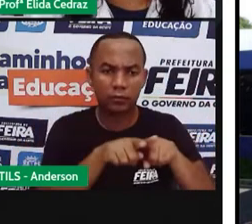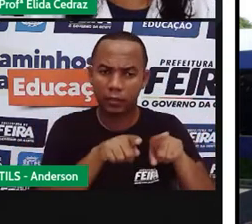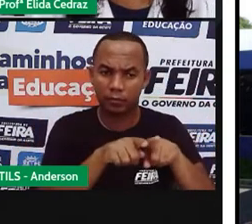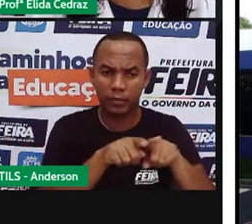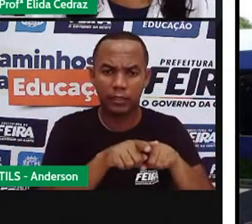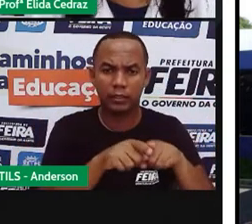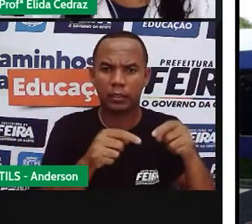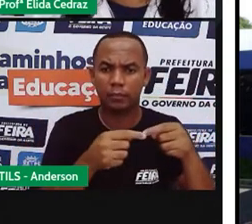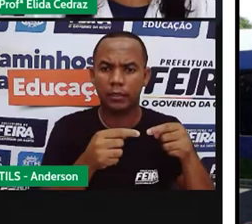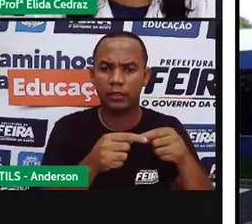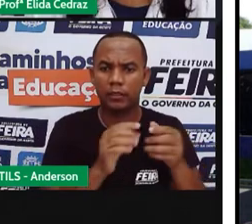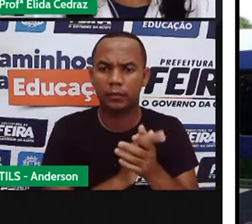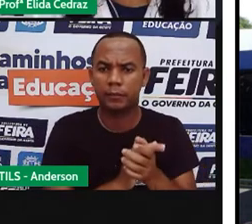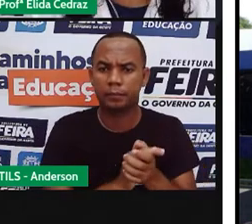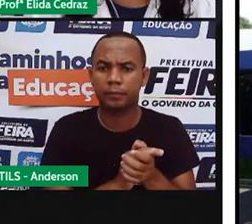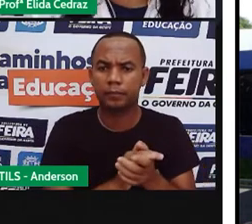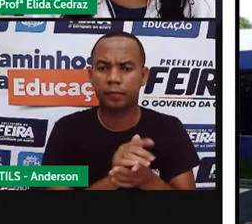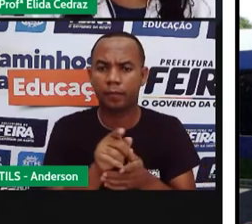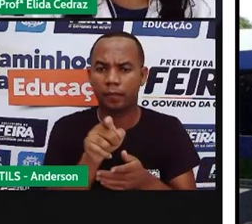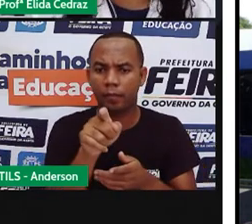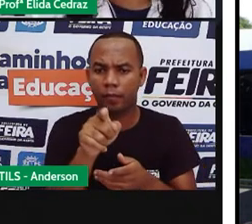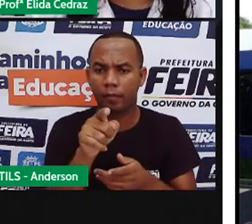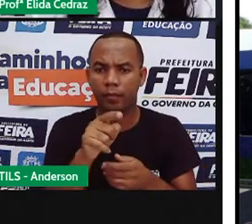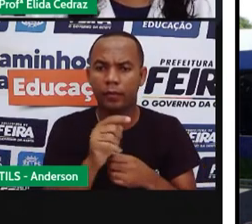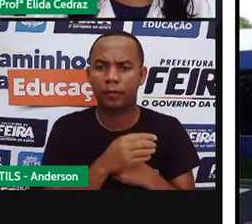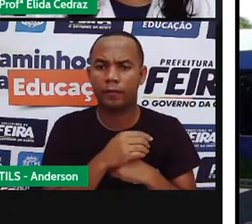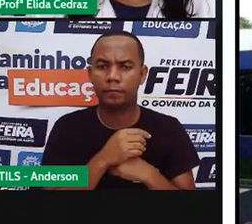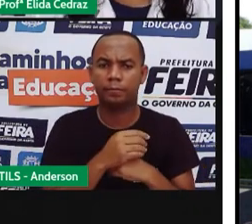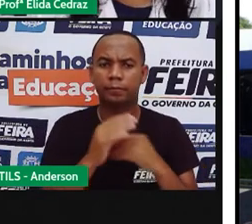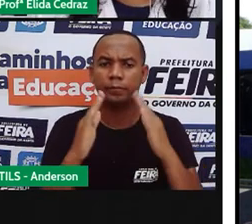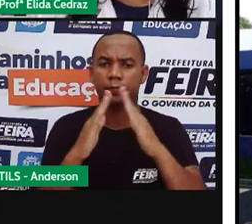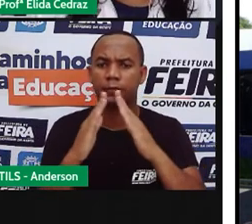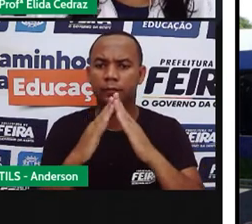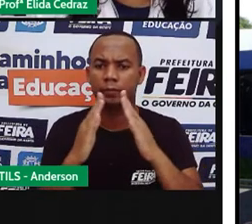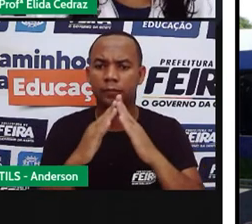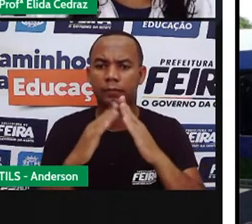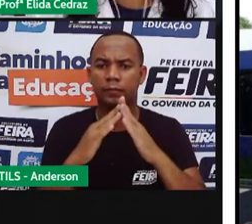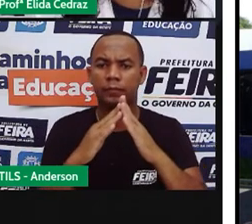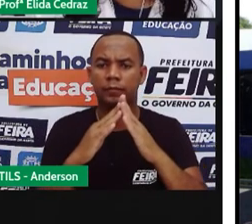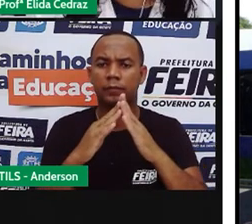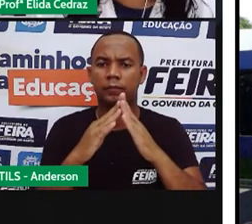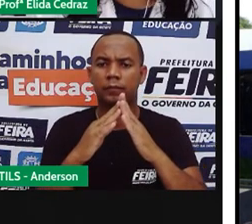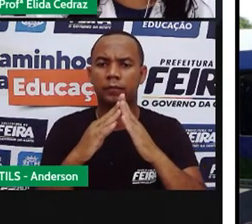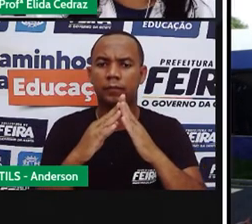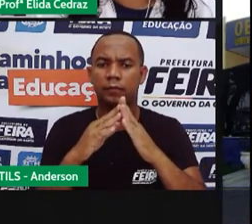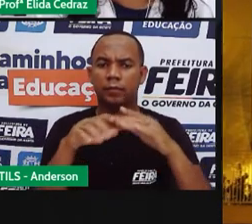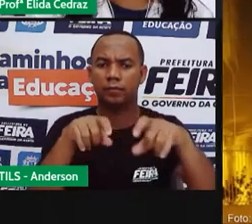Aqui é o Museu Praja do Sertão e o Parque do Saber.